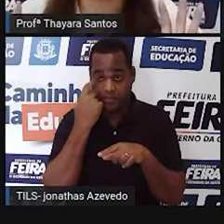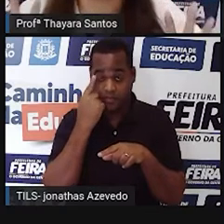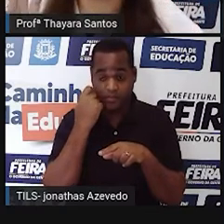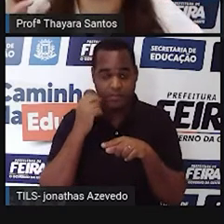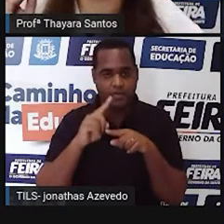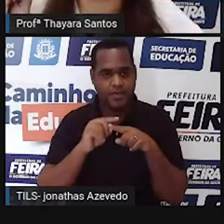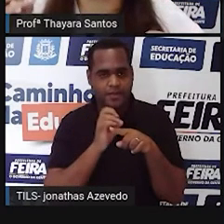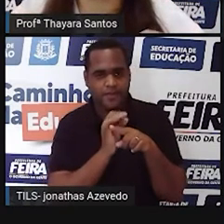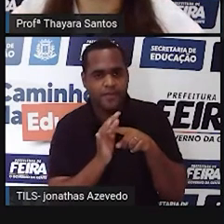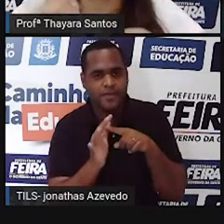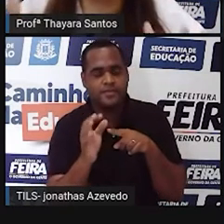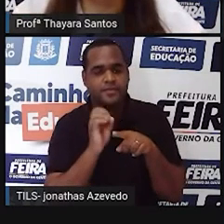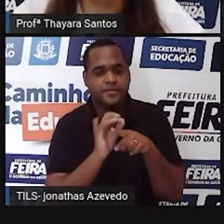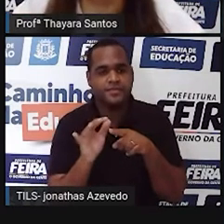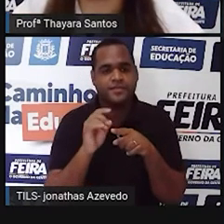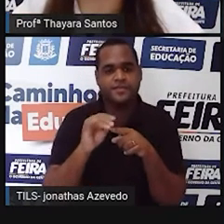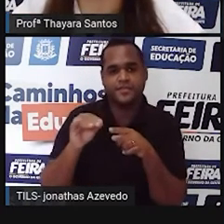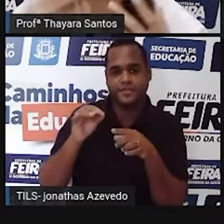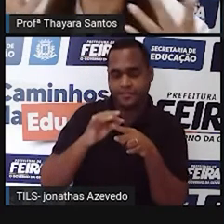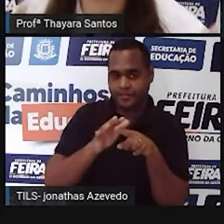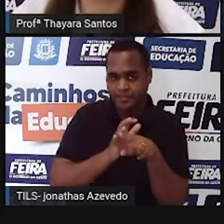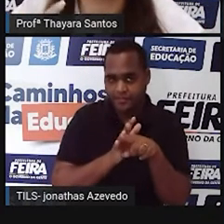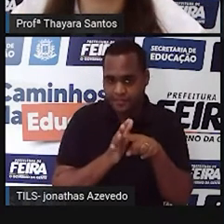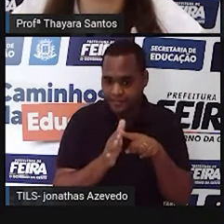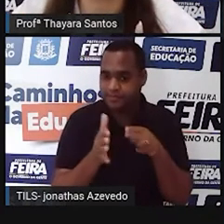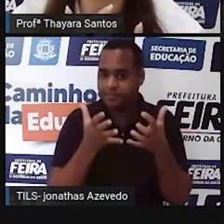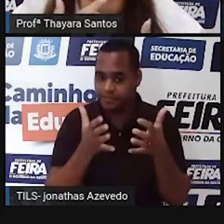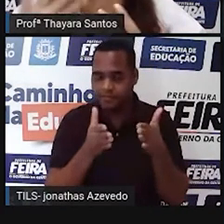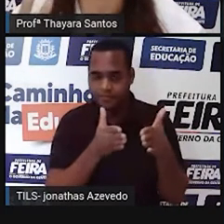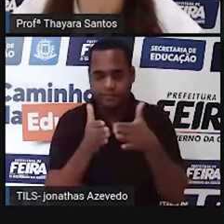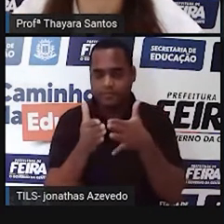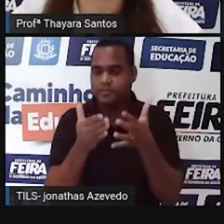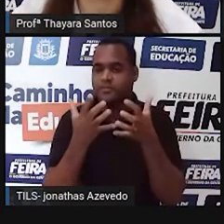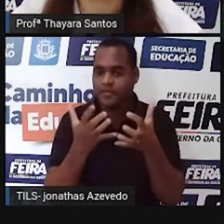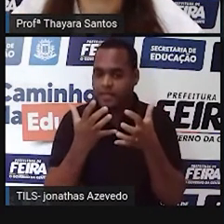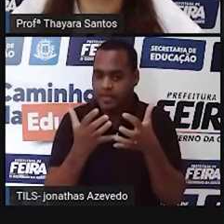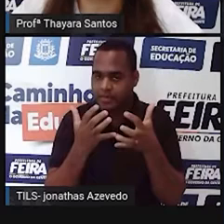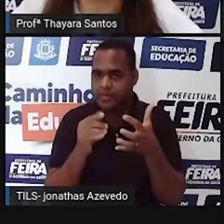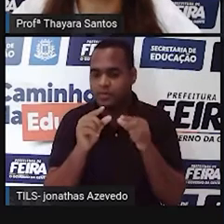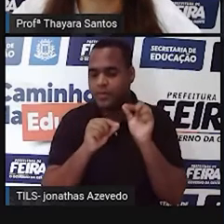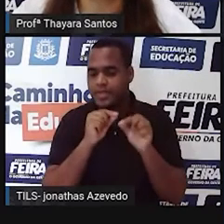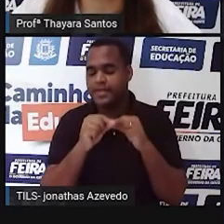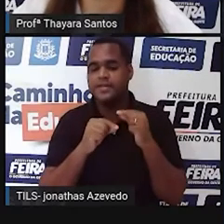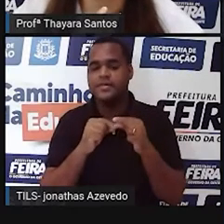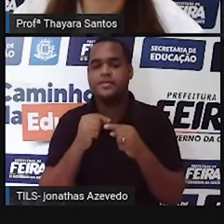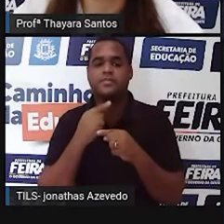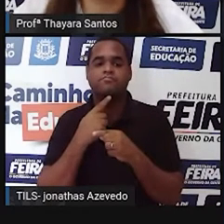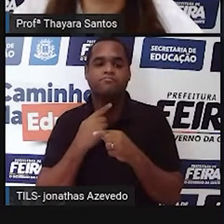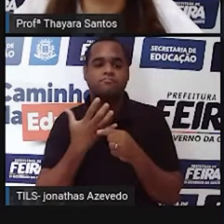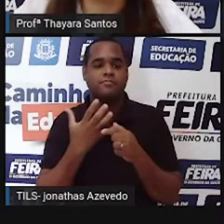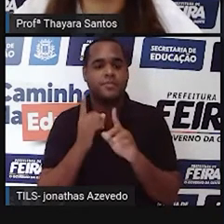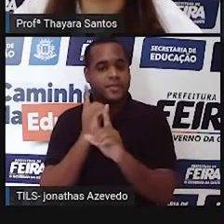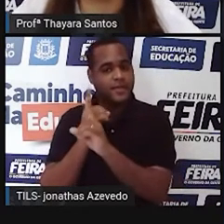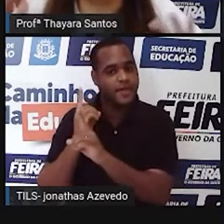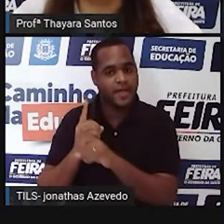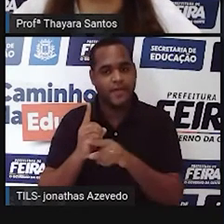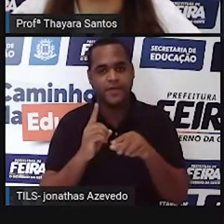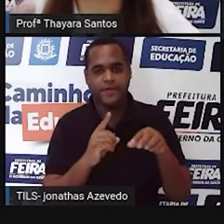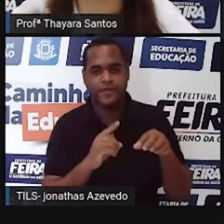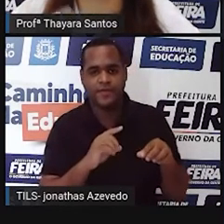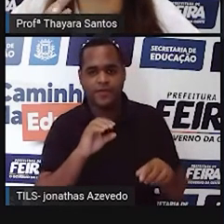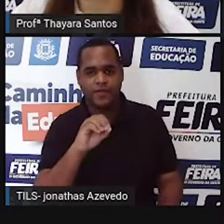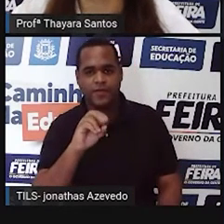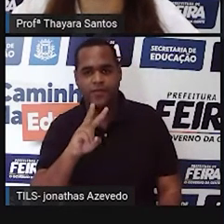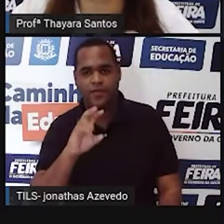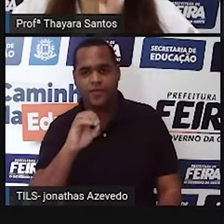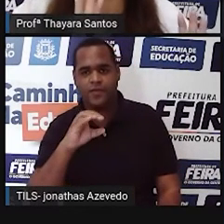o caminho dele, né? O que ele quer, o que o espermatozoide almeja é encontrar esse ovócito. Para isso,